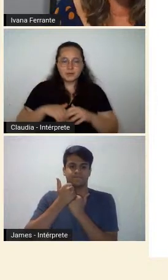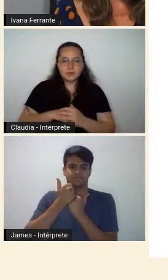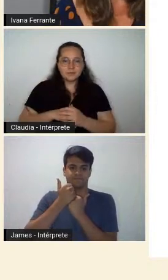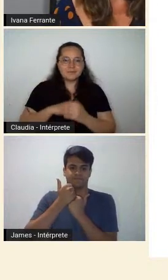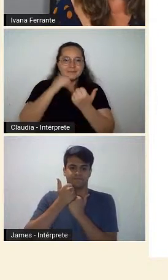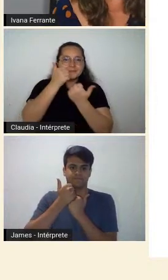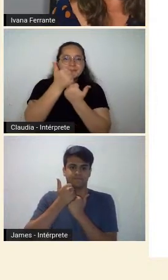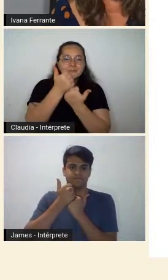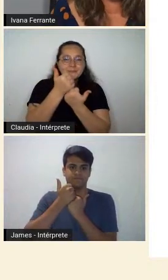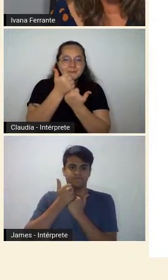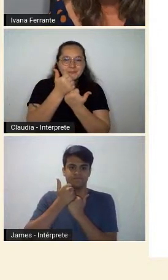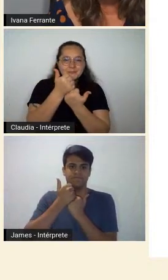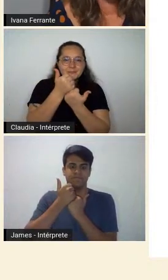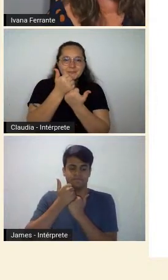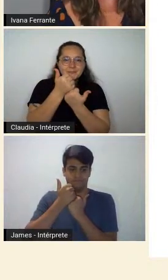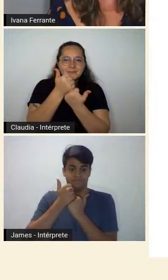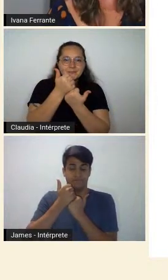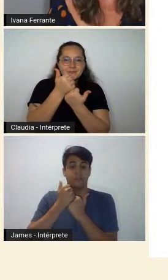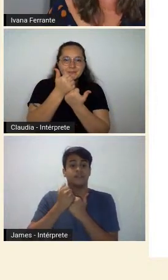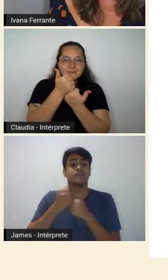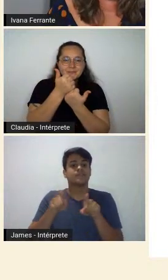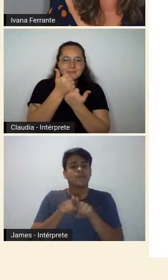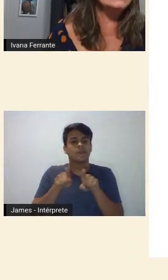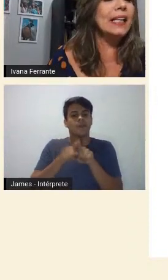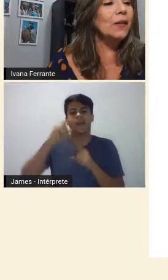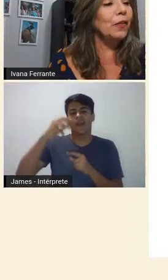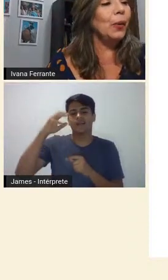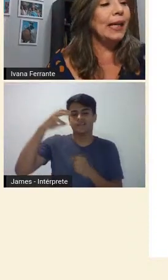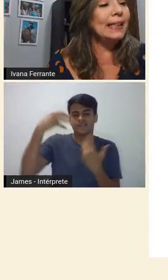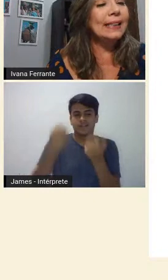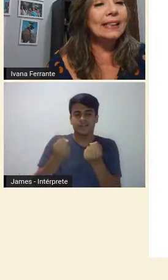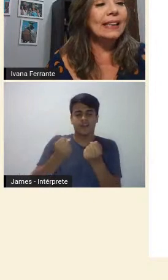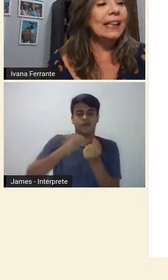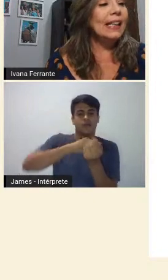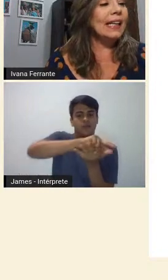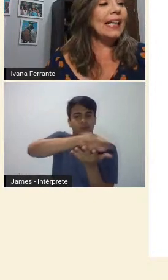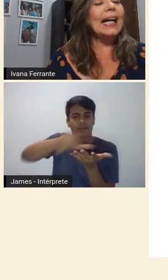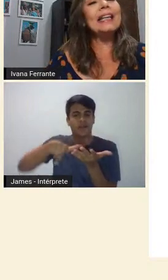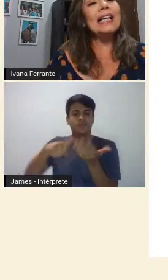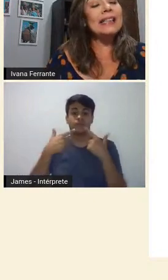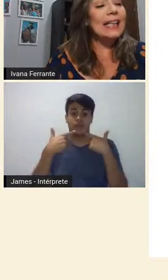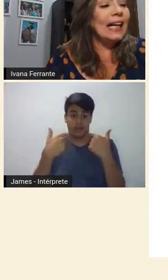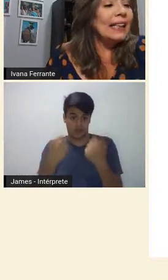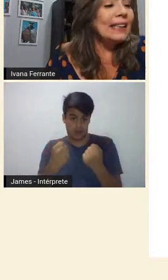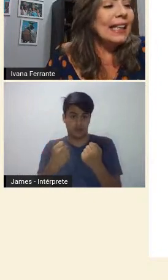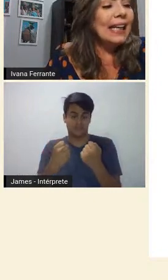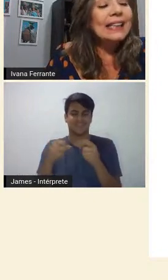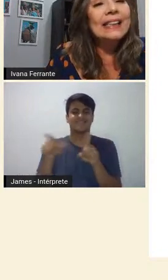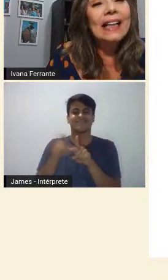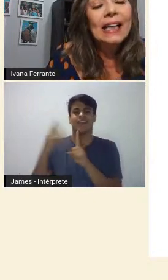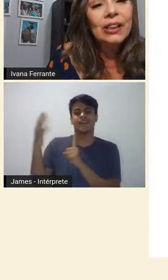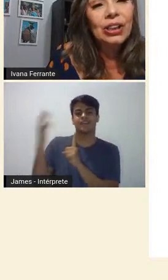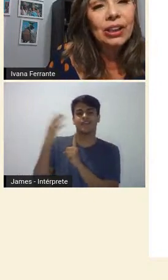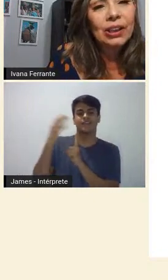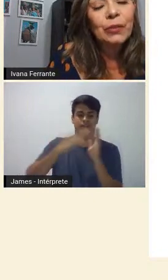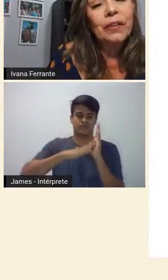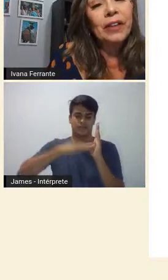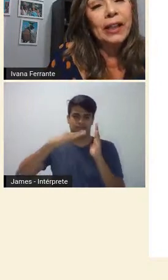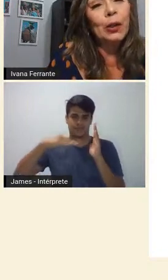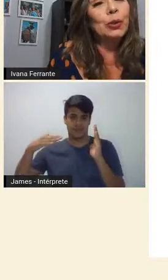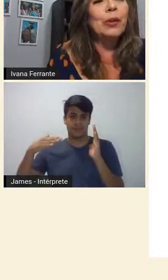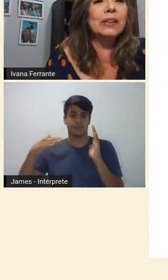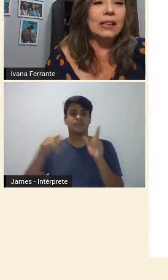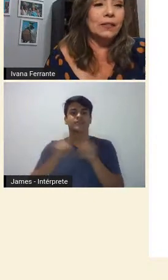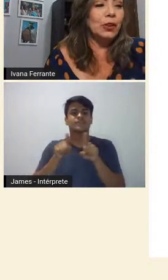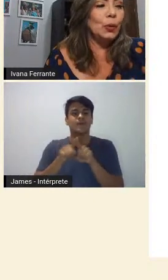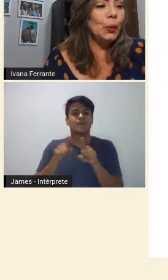linguagens, tendências estéticas, culturais e influências que, catalisadas naqueles três dias de